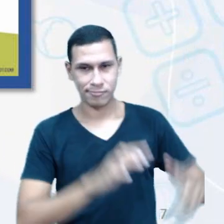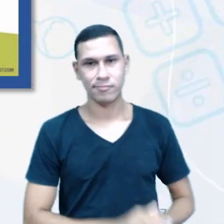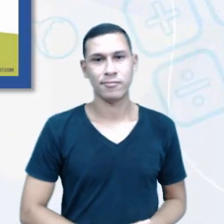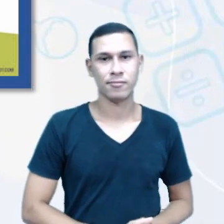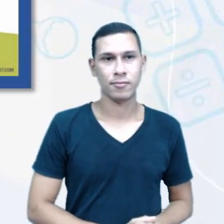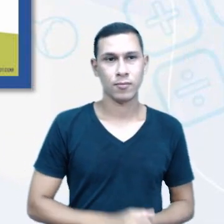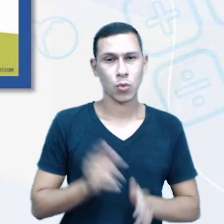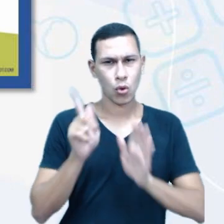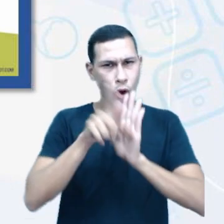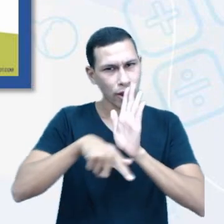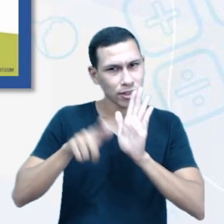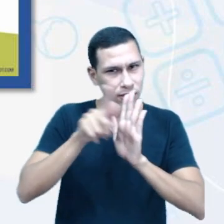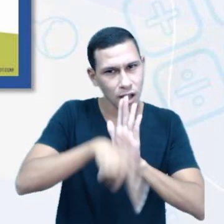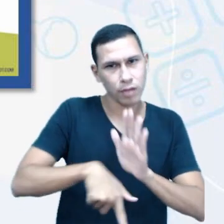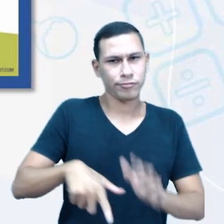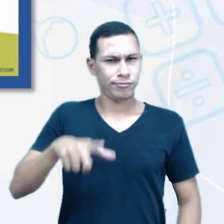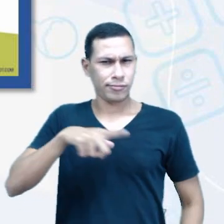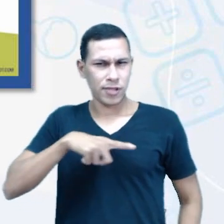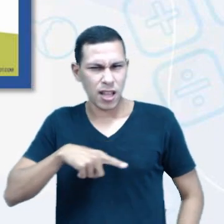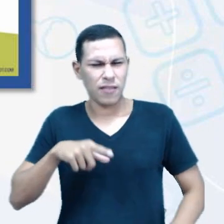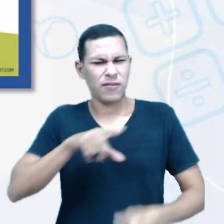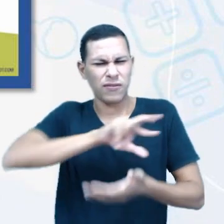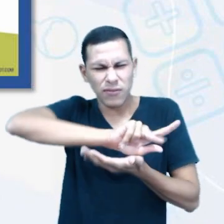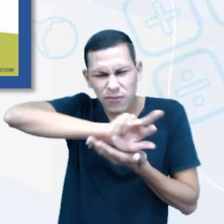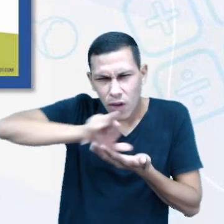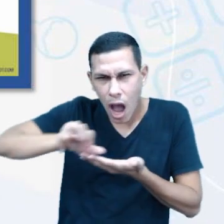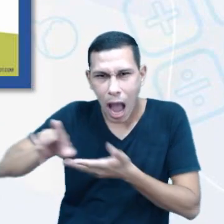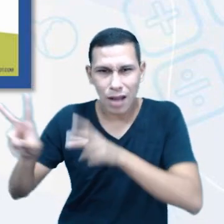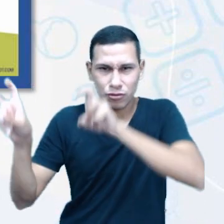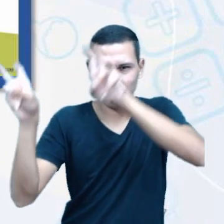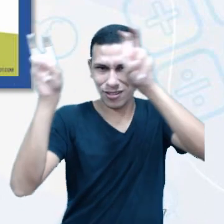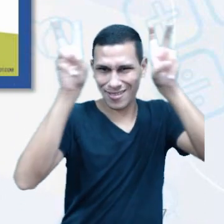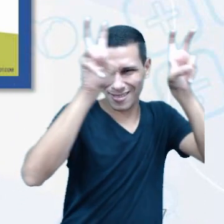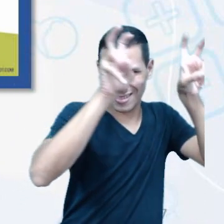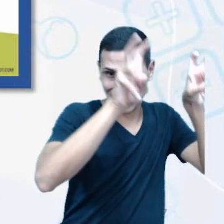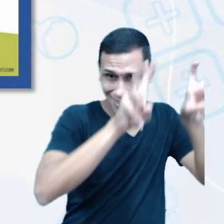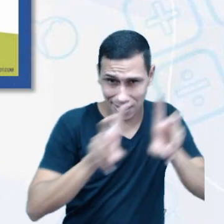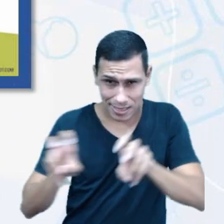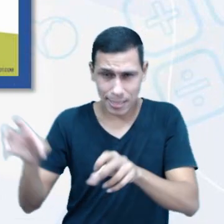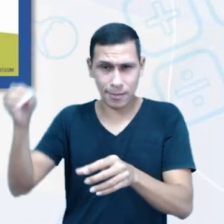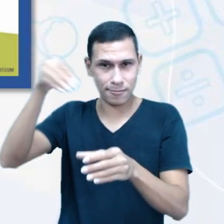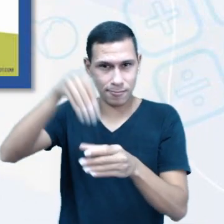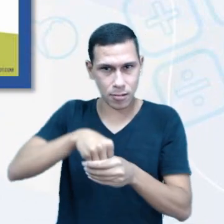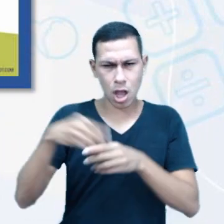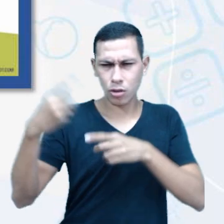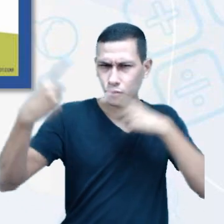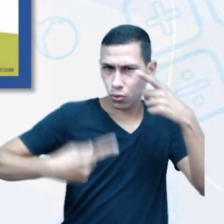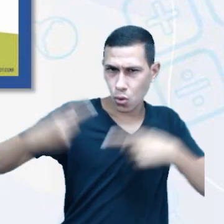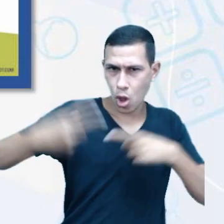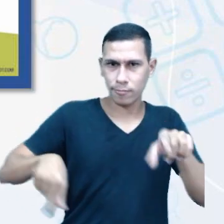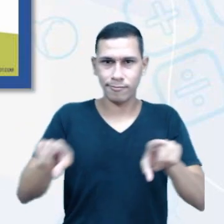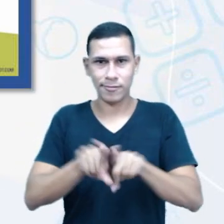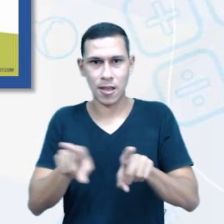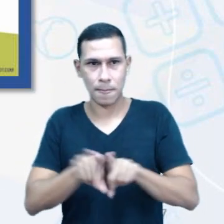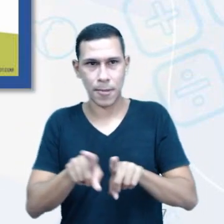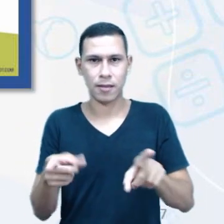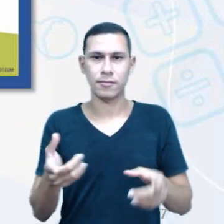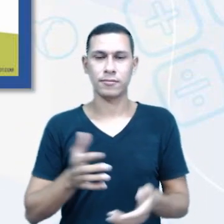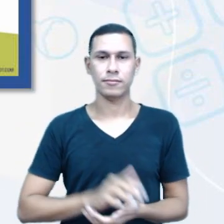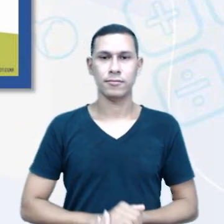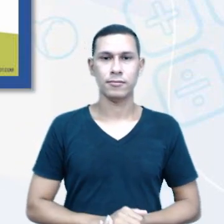esse gênero, ele abarca vários temas. Então, nós discutimos aqui, por exemplo, um slide que